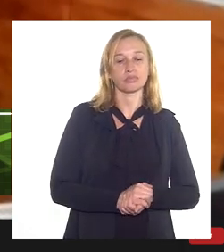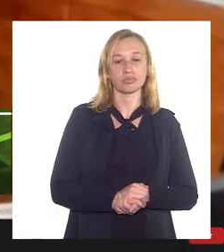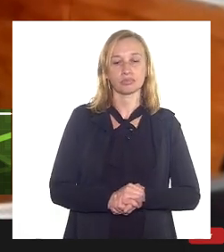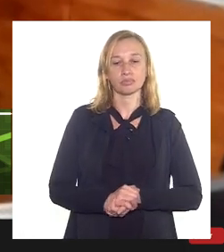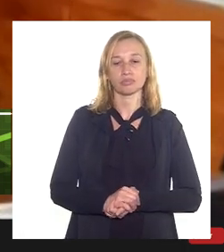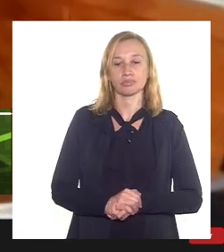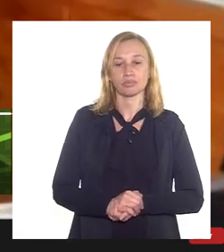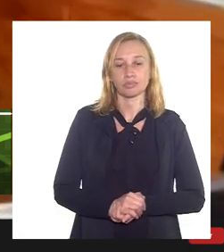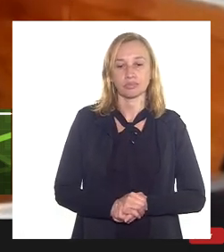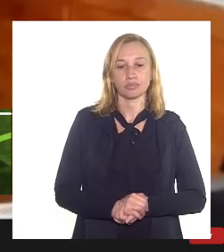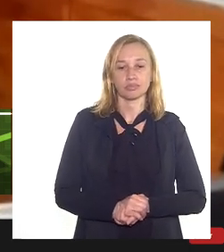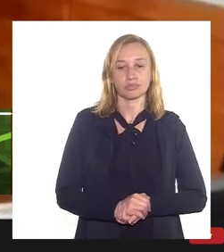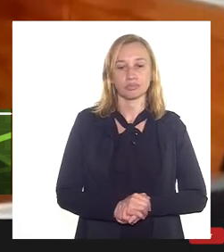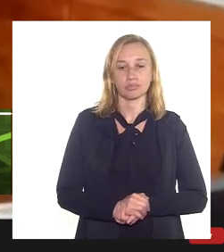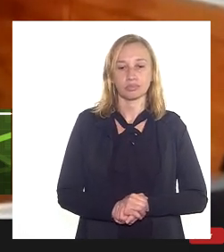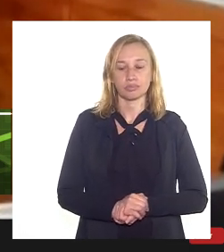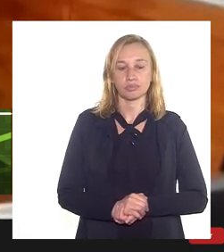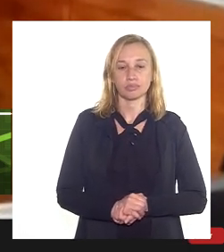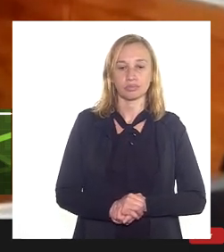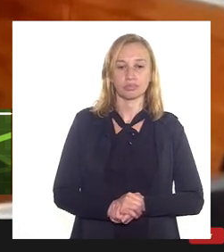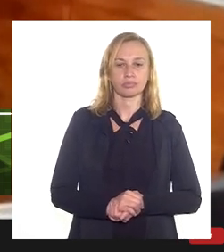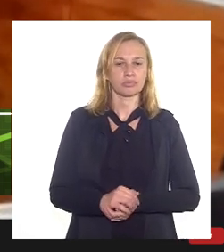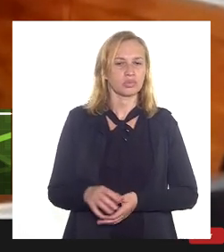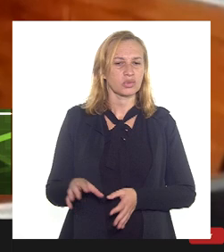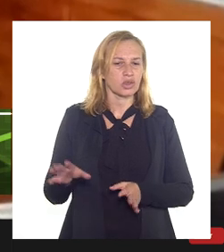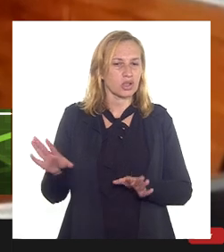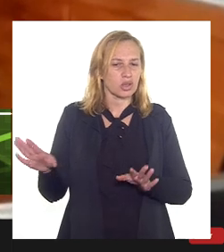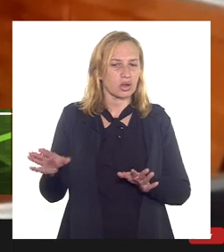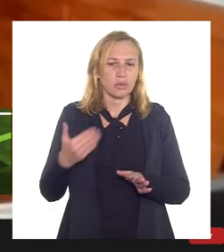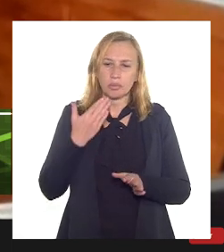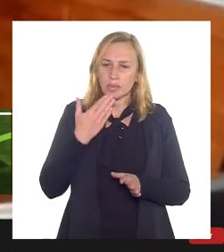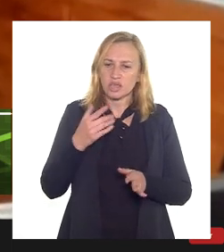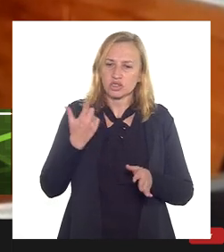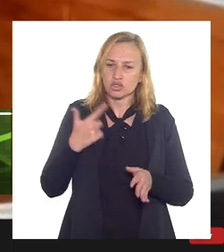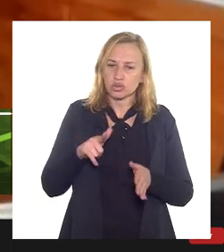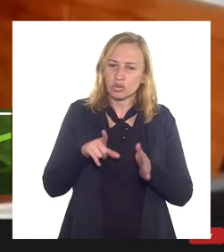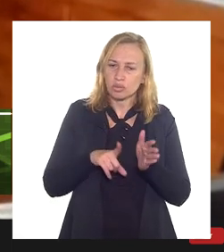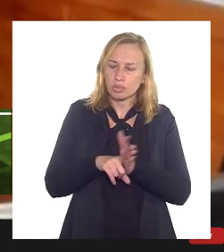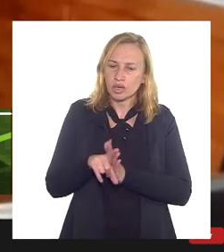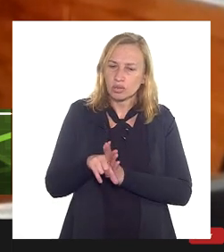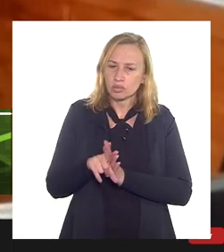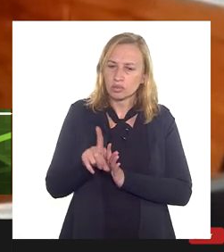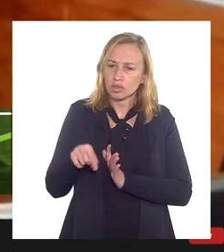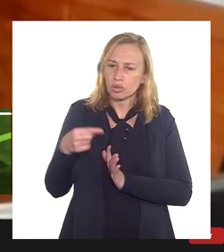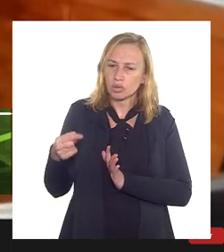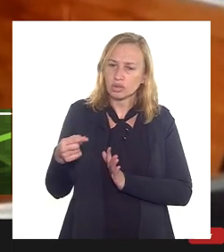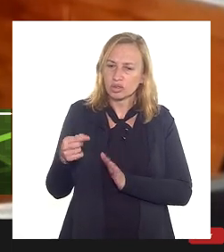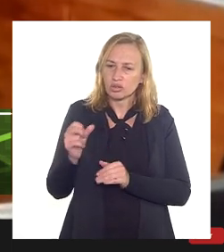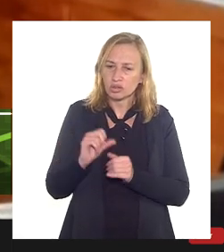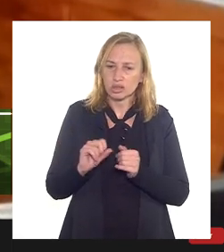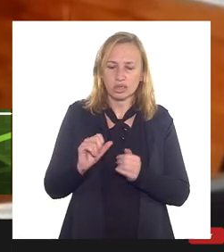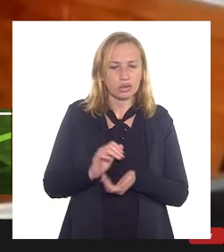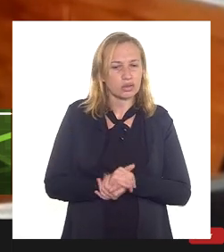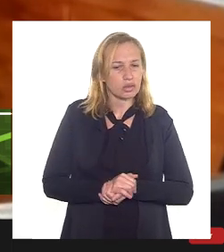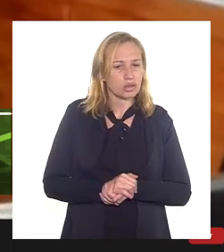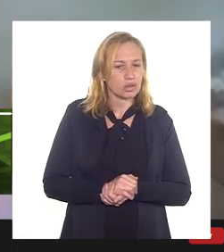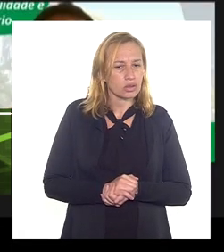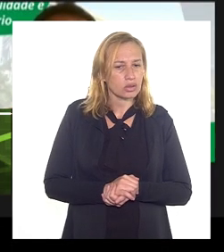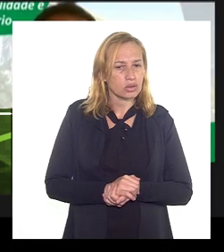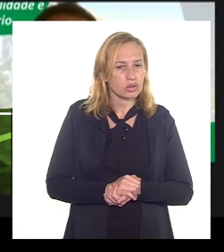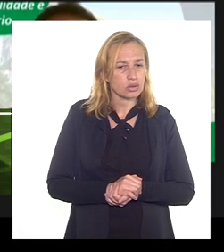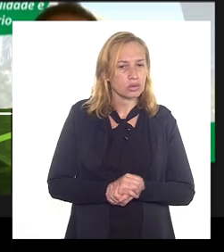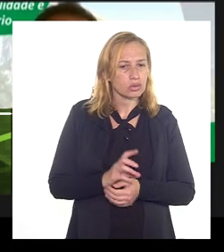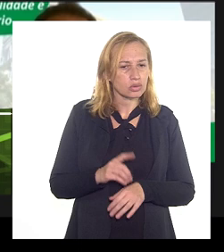taxa de redenção, eu dei uma falhada aqui, se lhe pudesse responder a que foi colocado. Dr.